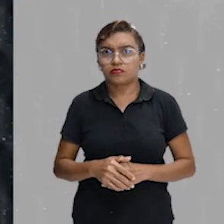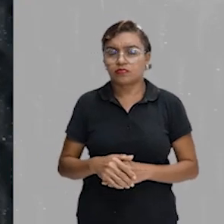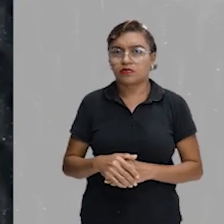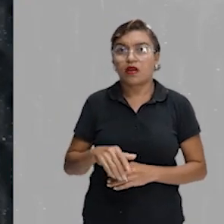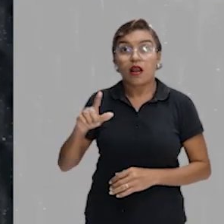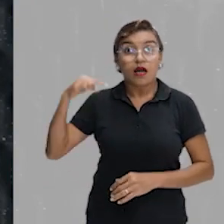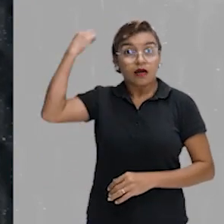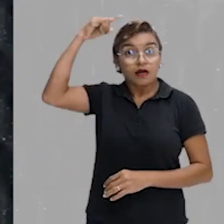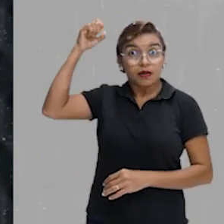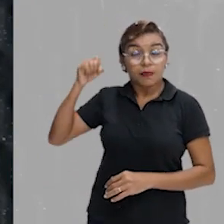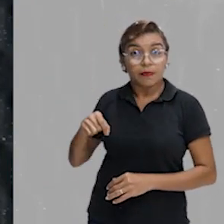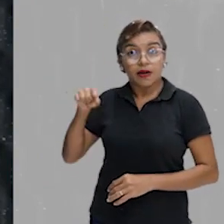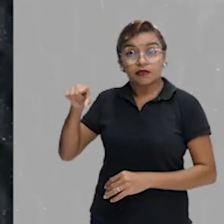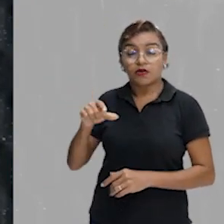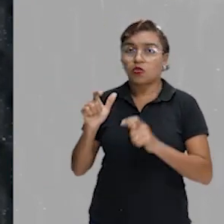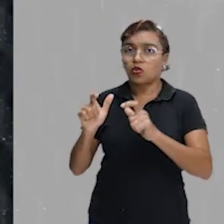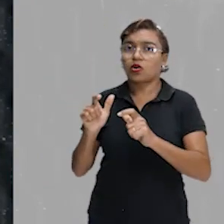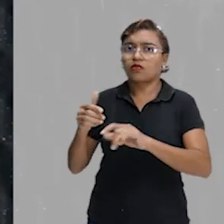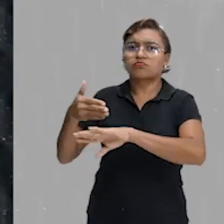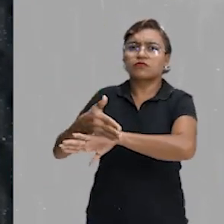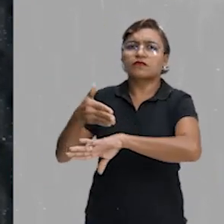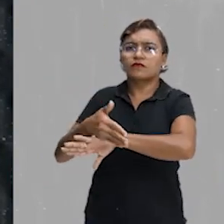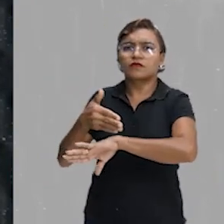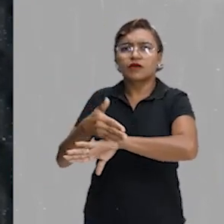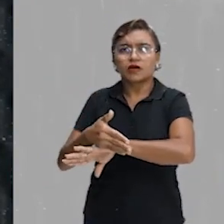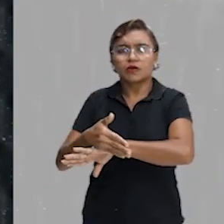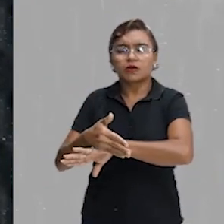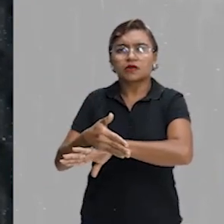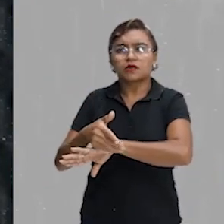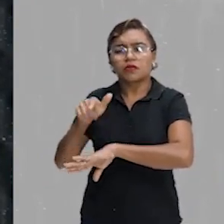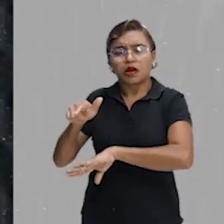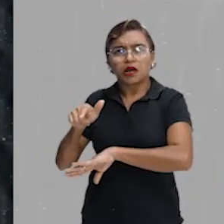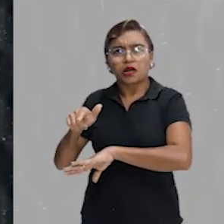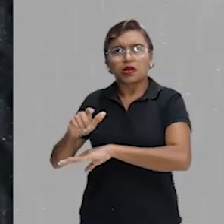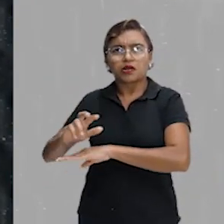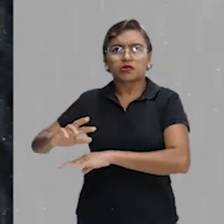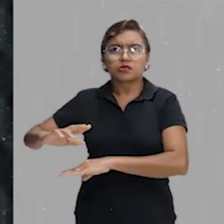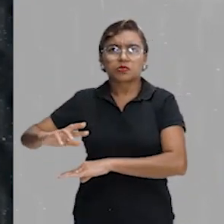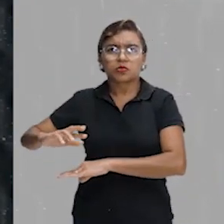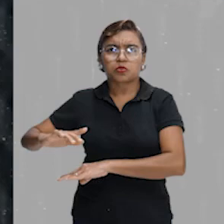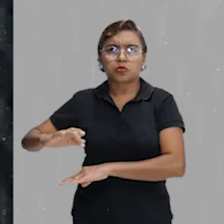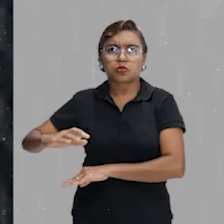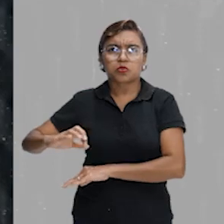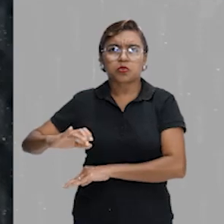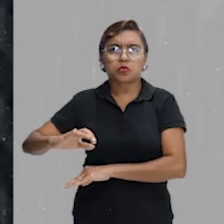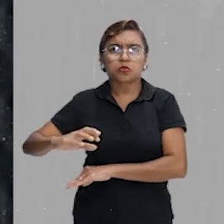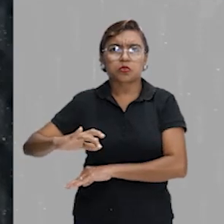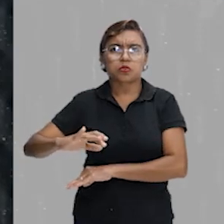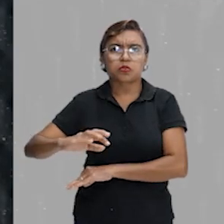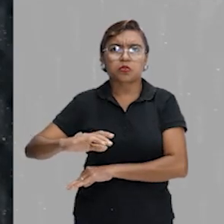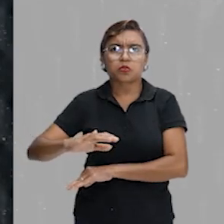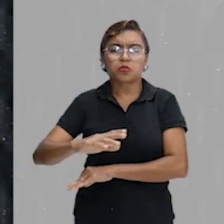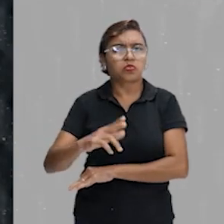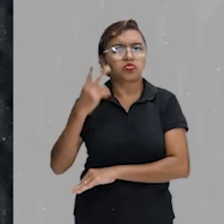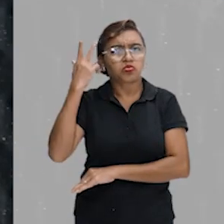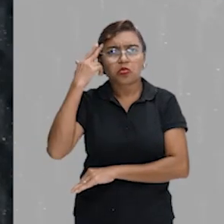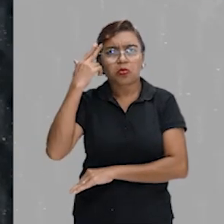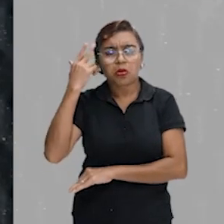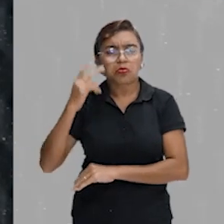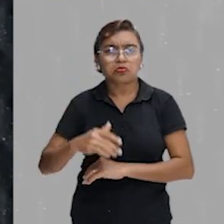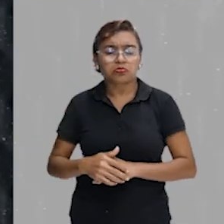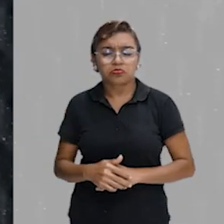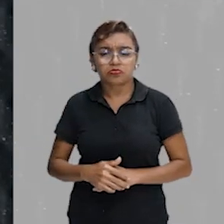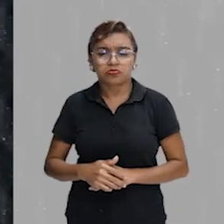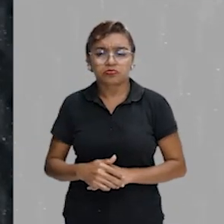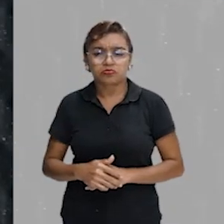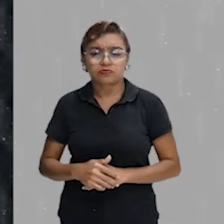em Ribamar tem um local que a gente frequenta e que eles andam no meio da gente, normalmente, que eles vão para comer forninhas. Então, é muito